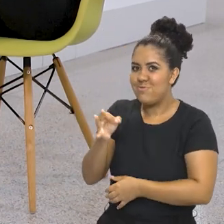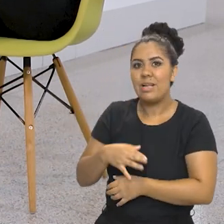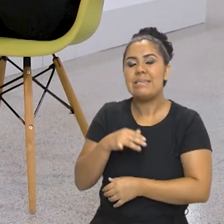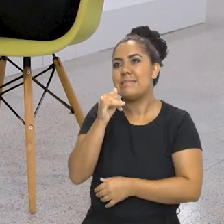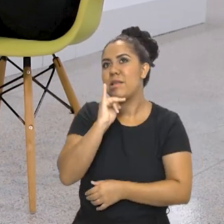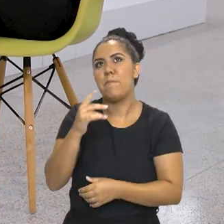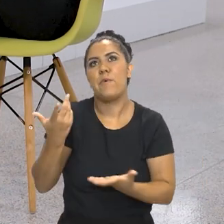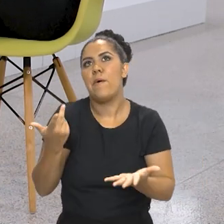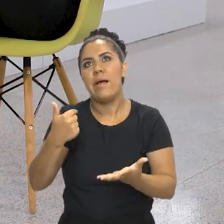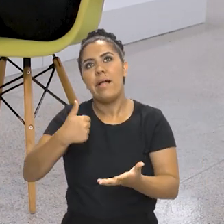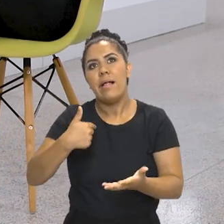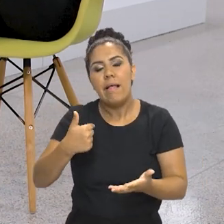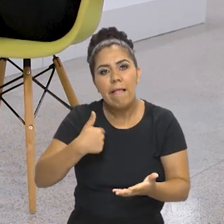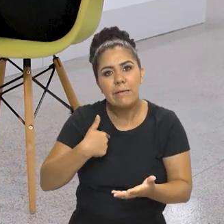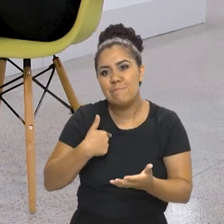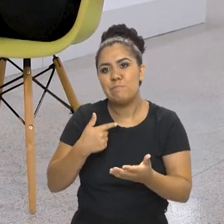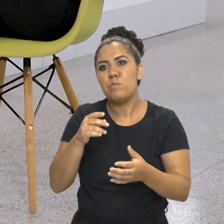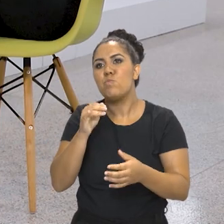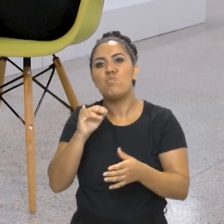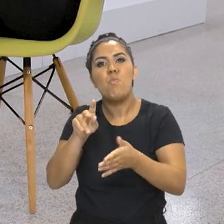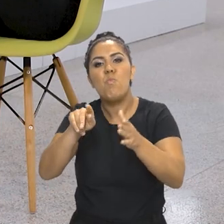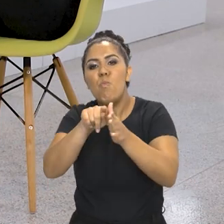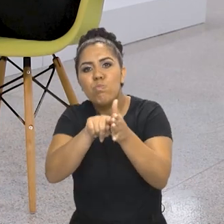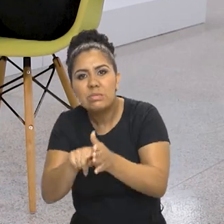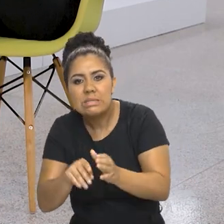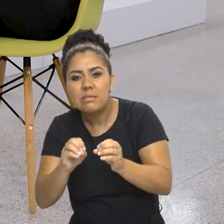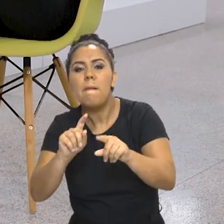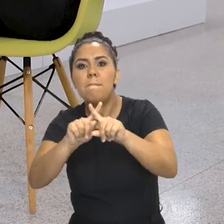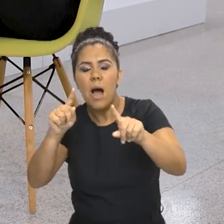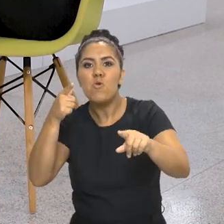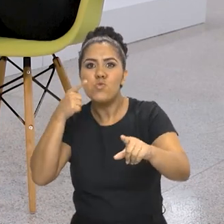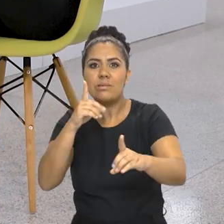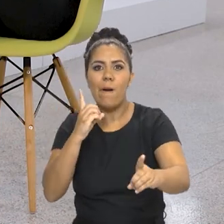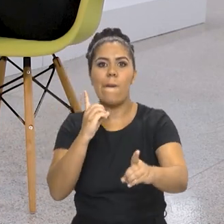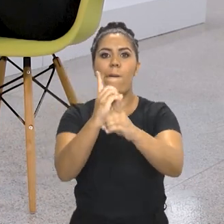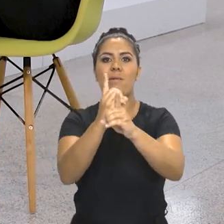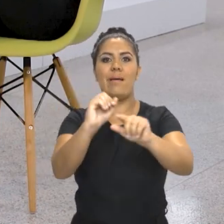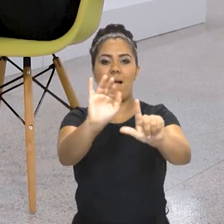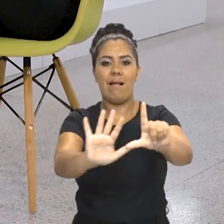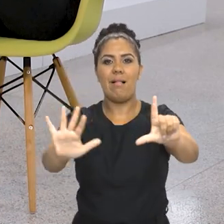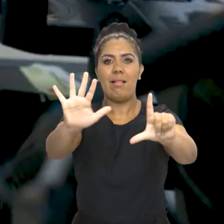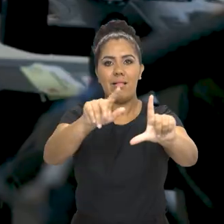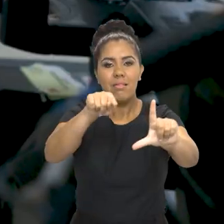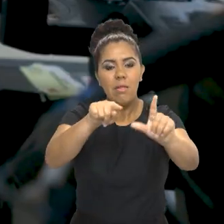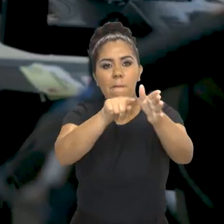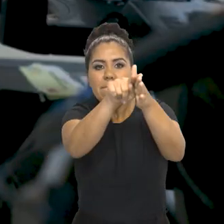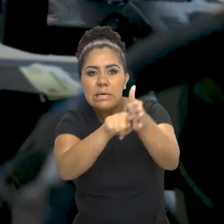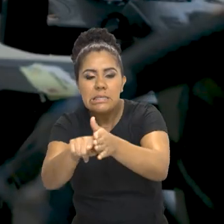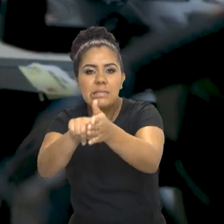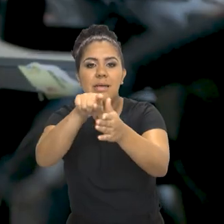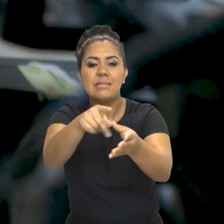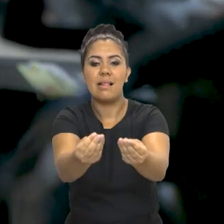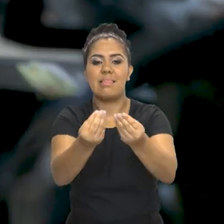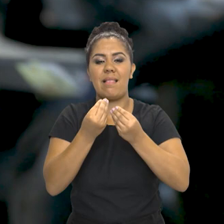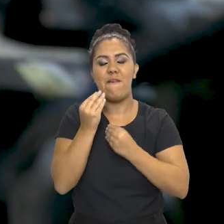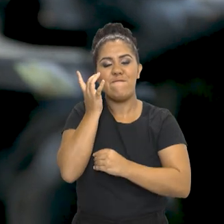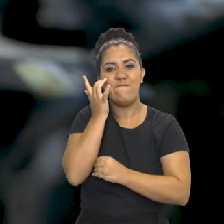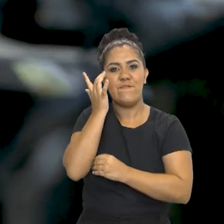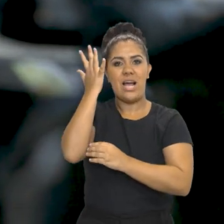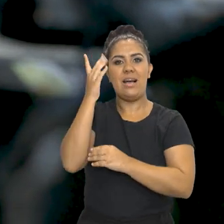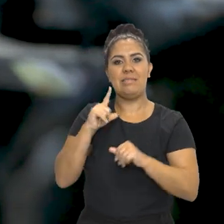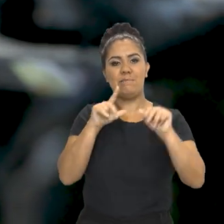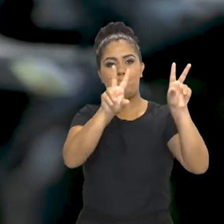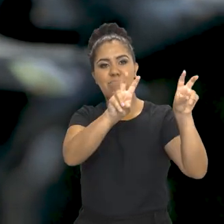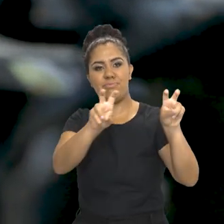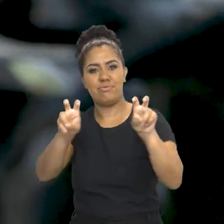você às vezes não está procurando tal coisa, mas você acha tal coisa ali por conta da ferramenta, em volta a essa pesquisa, né, que esse facilitador quer ir